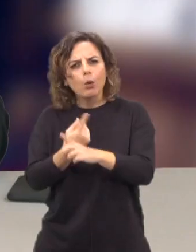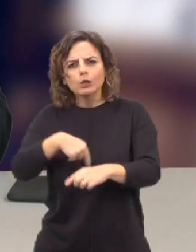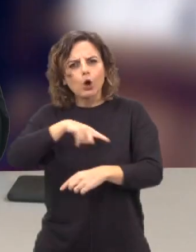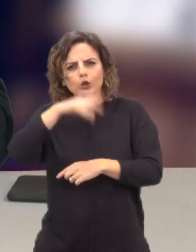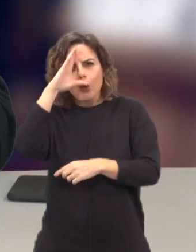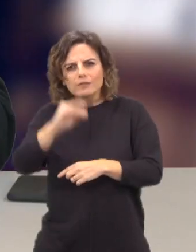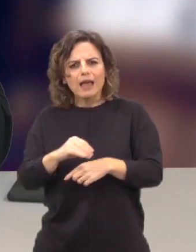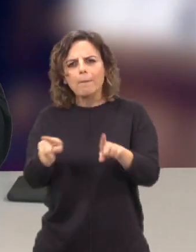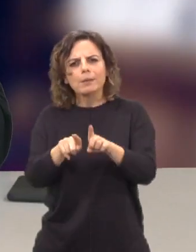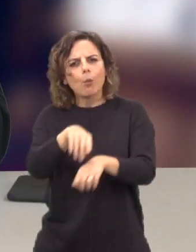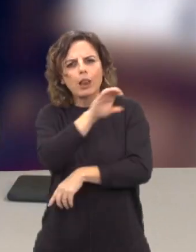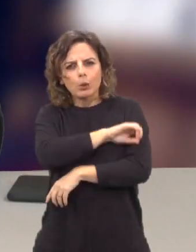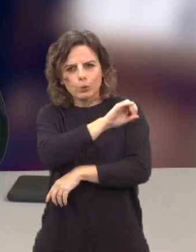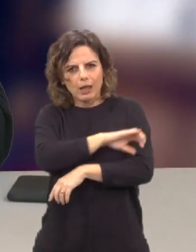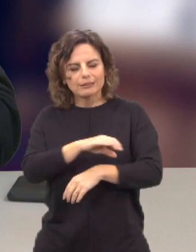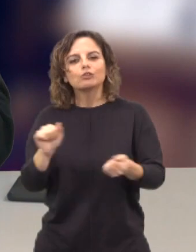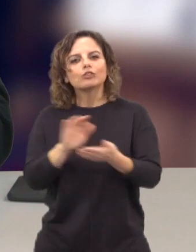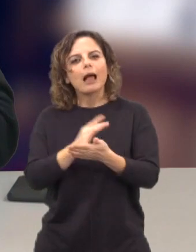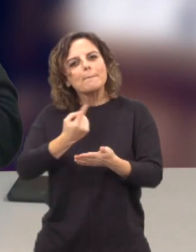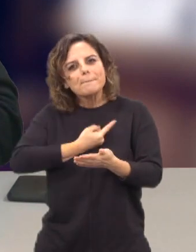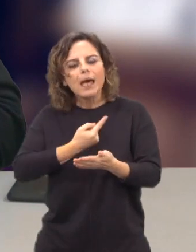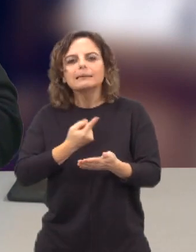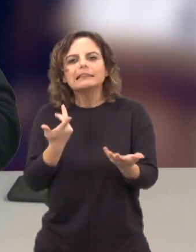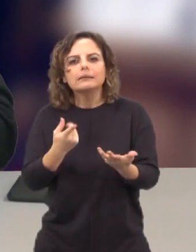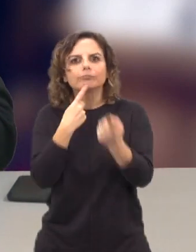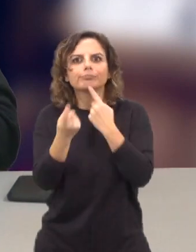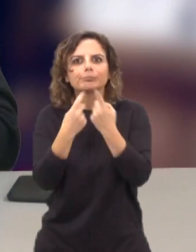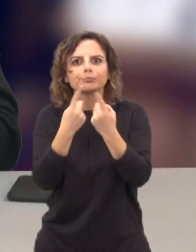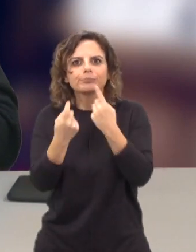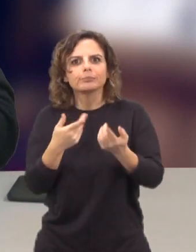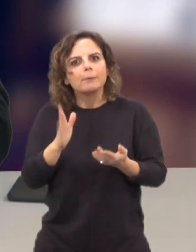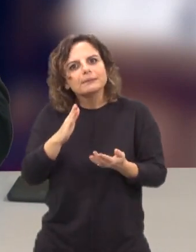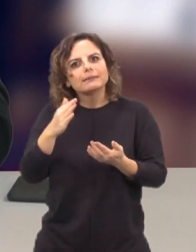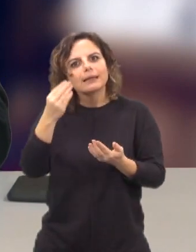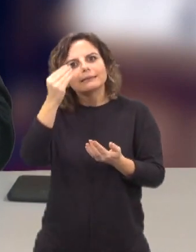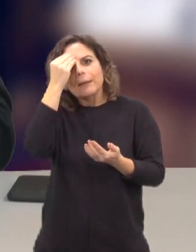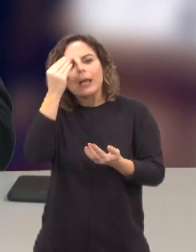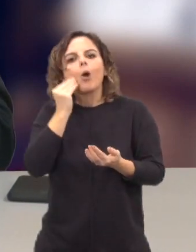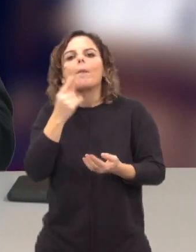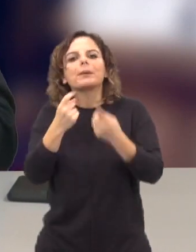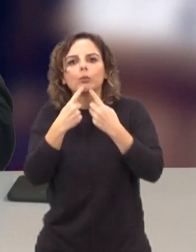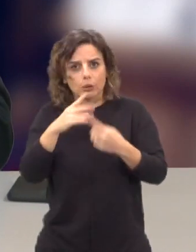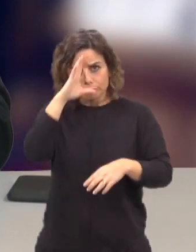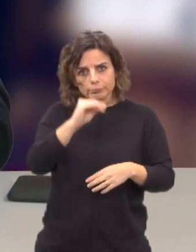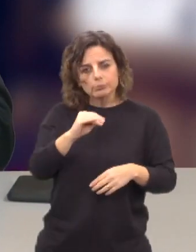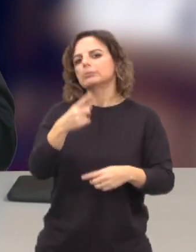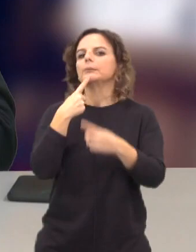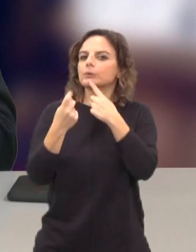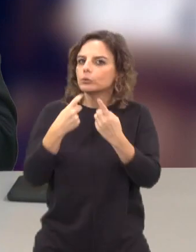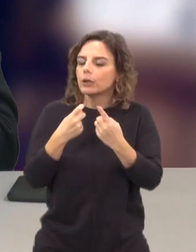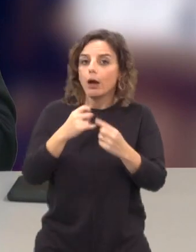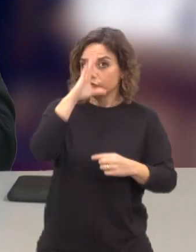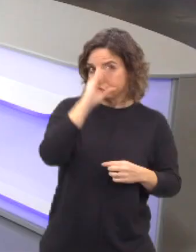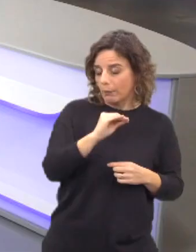muita coisa e que os jornalistas devem antes de mais saber fazer perguntas. Não sabem, perguntam. Se não sabem